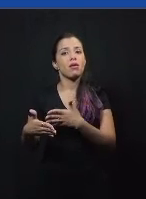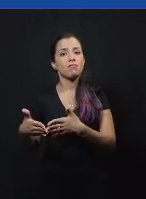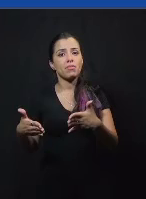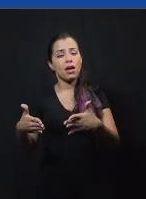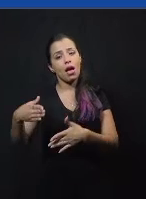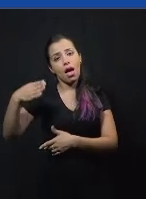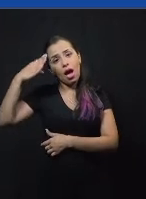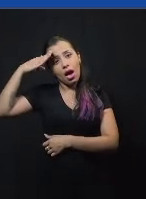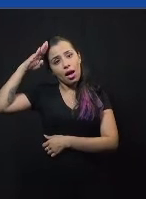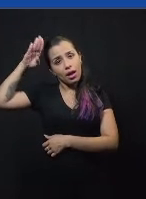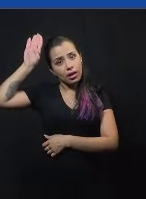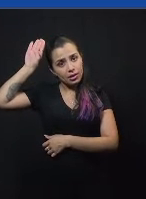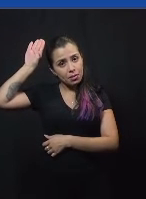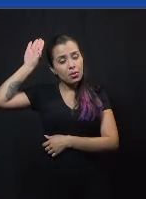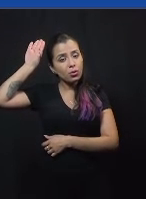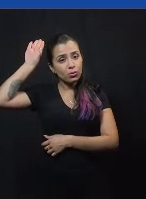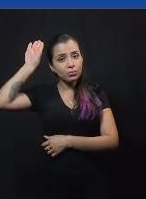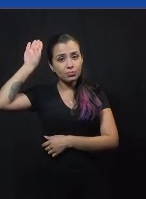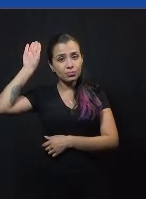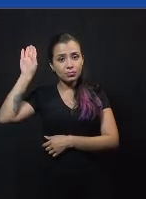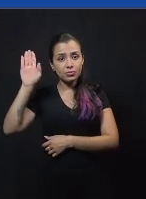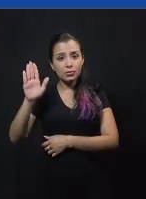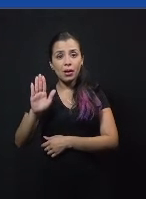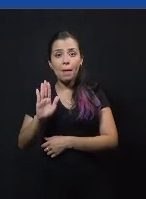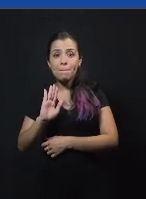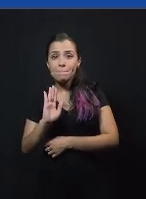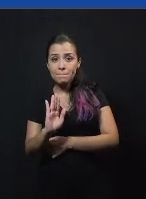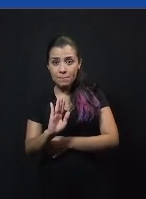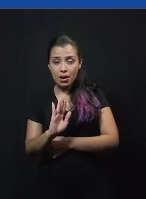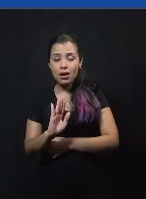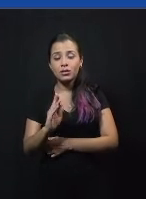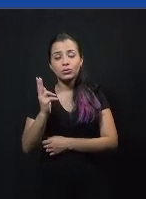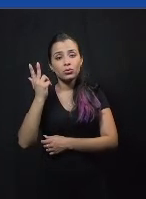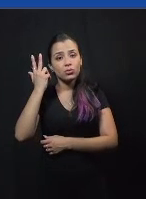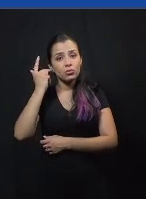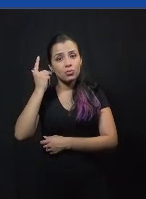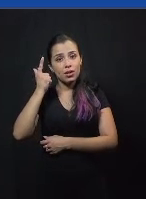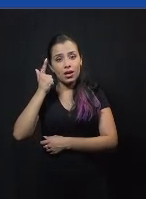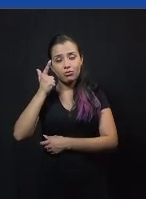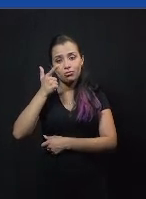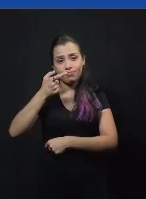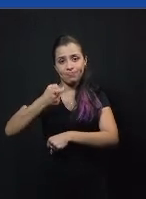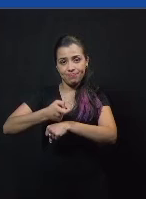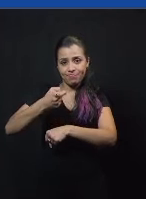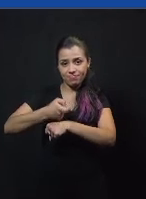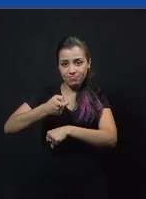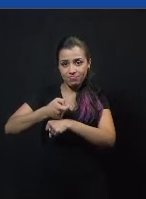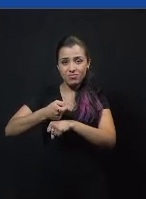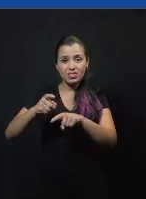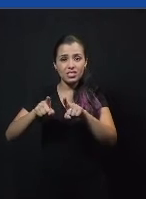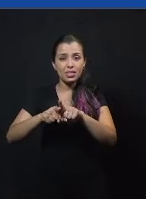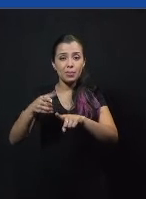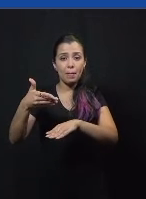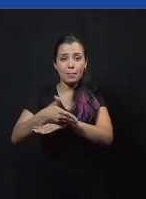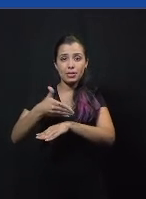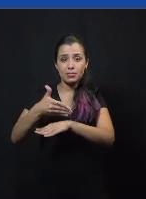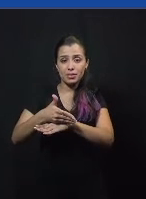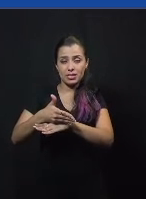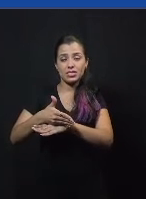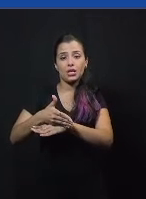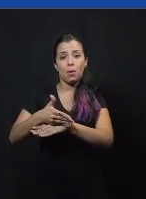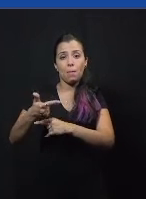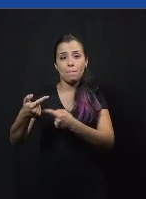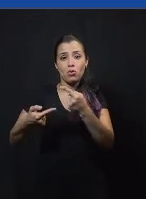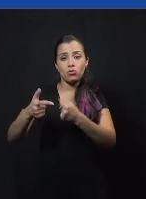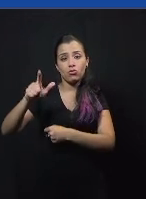meios presenciais, mas a gente teve aumento de polarização e intolerância e diminuição da participação política e cultura política, então,